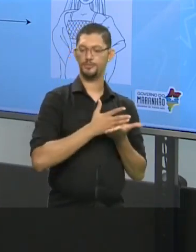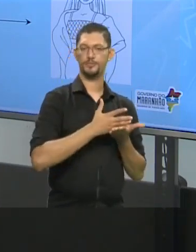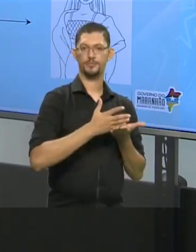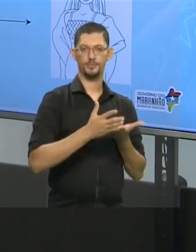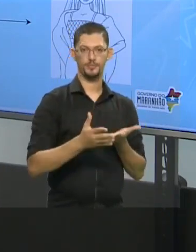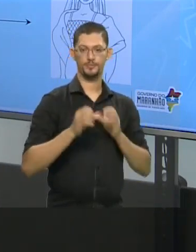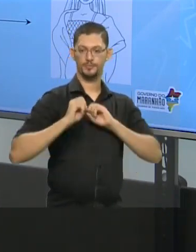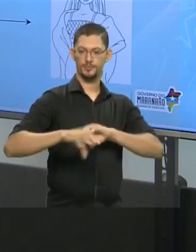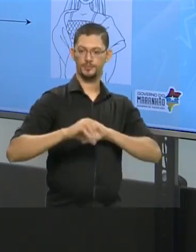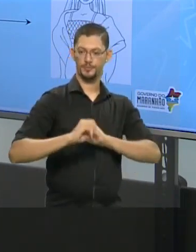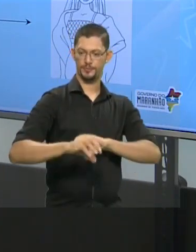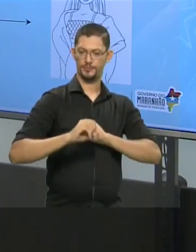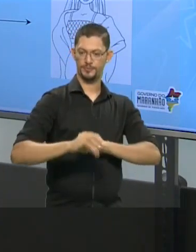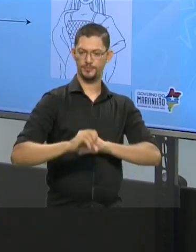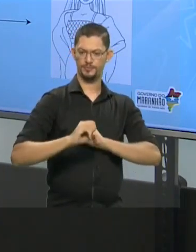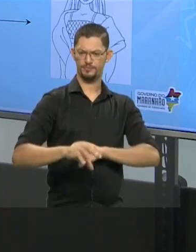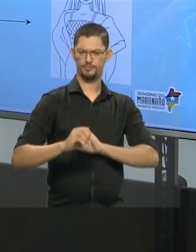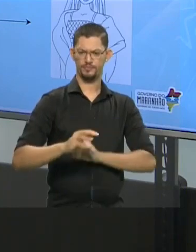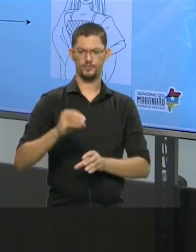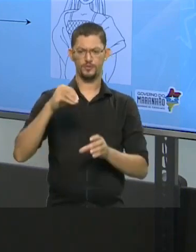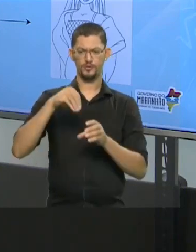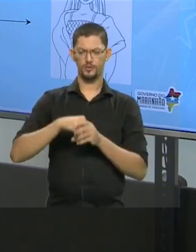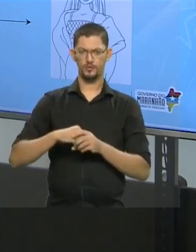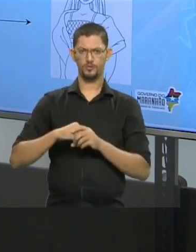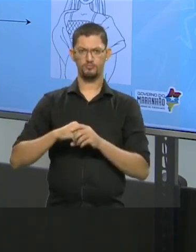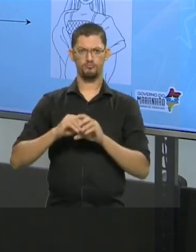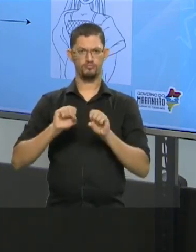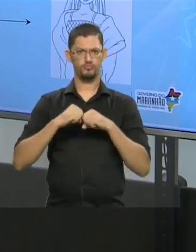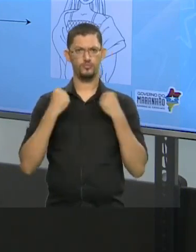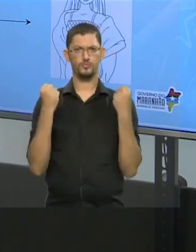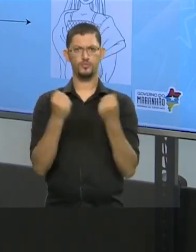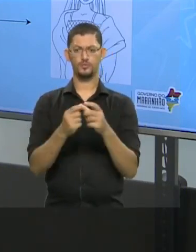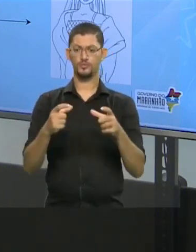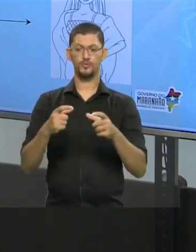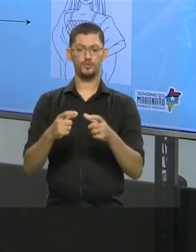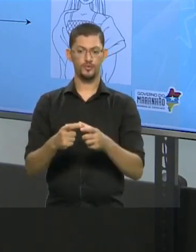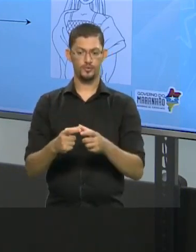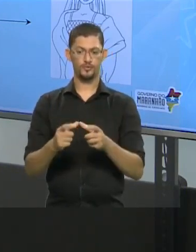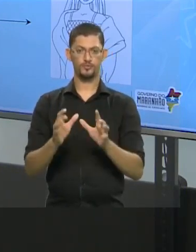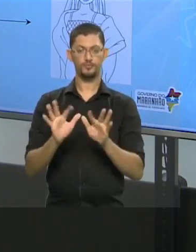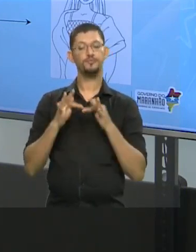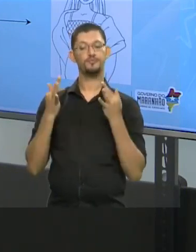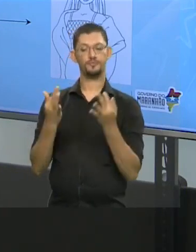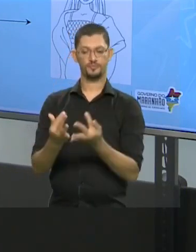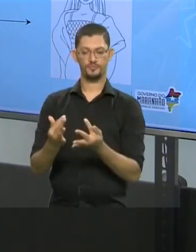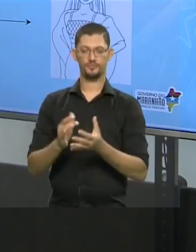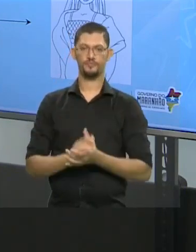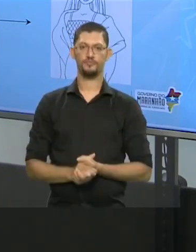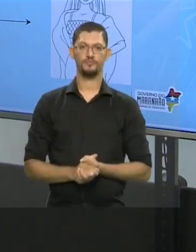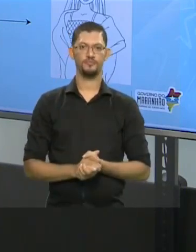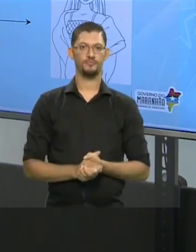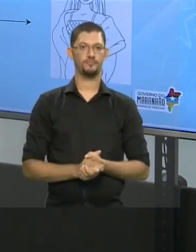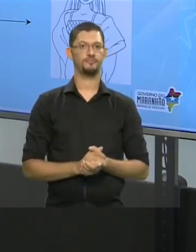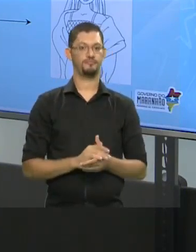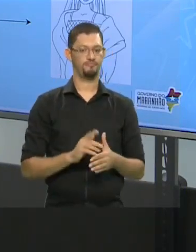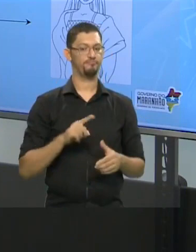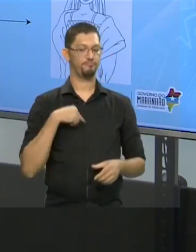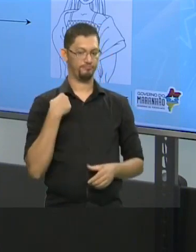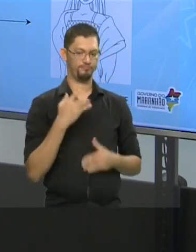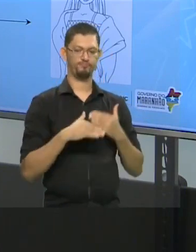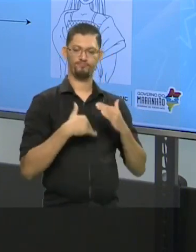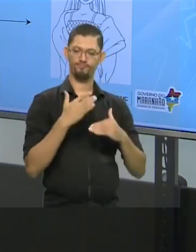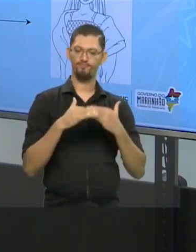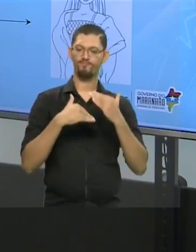educativa dentro de um ambiente social pequeno, que é o ambiente familiar. Conforme a gente vai